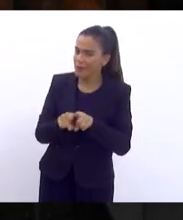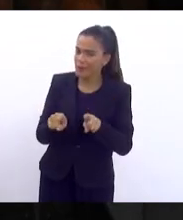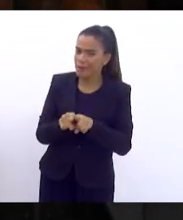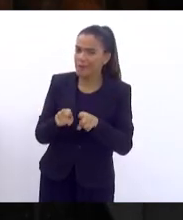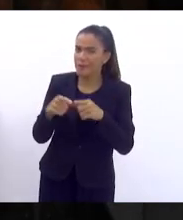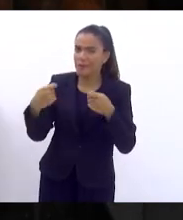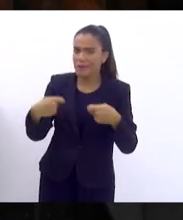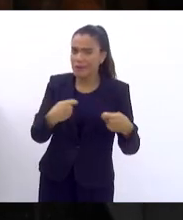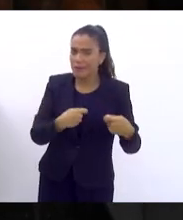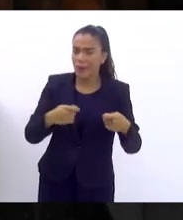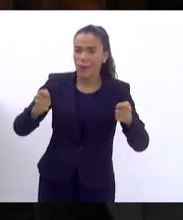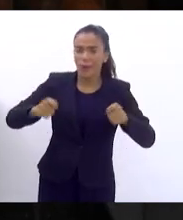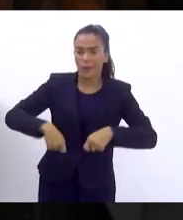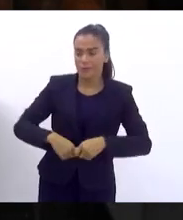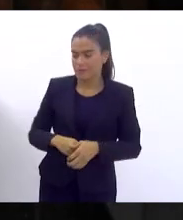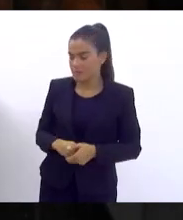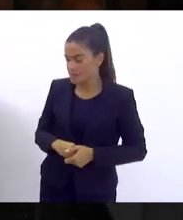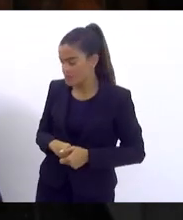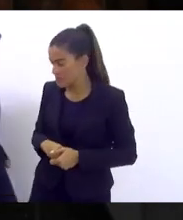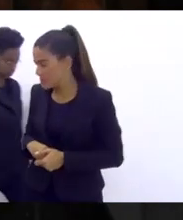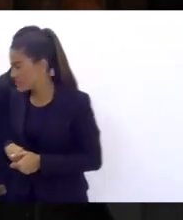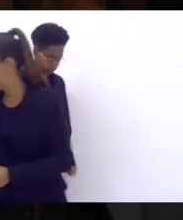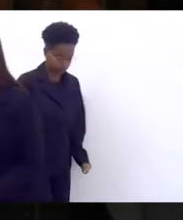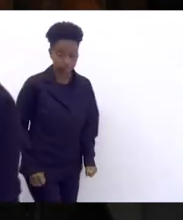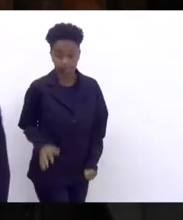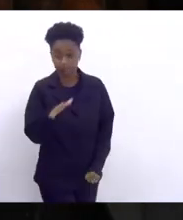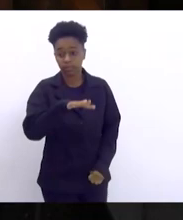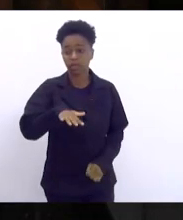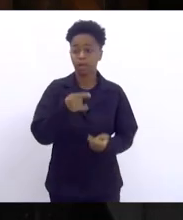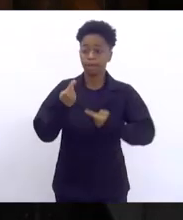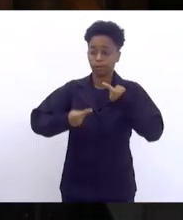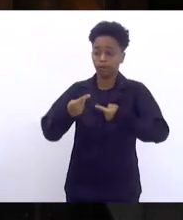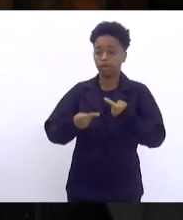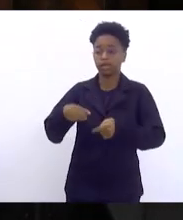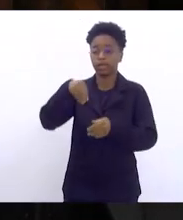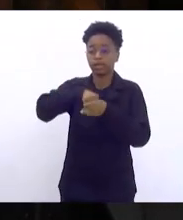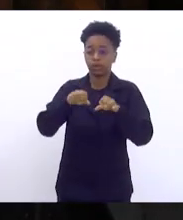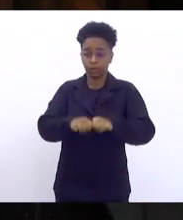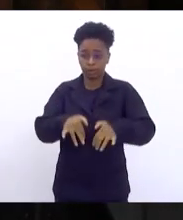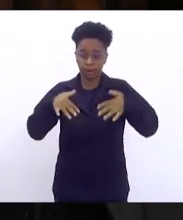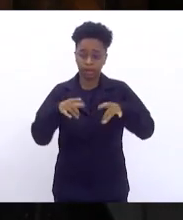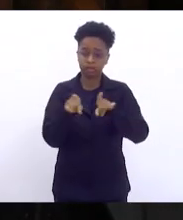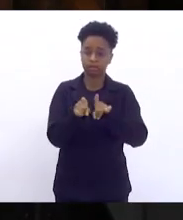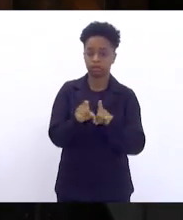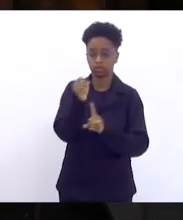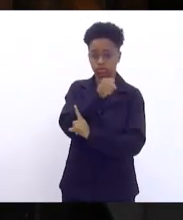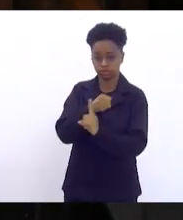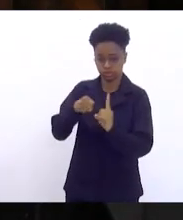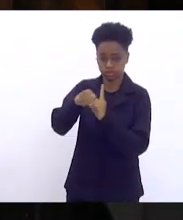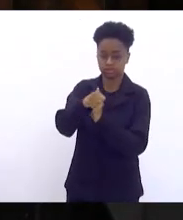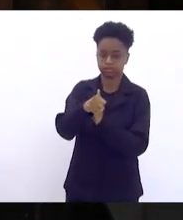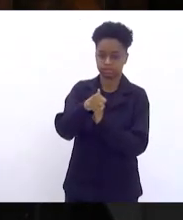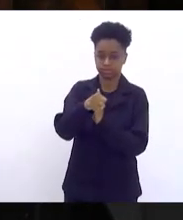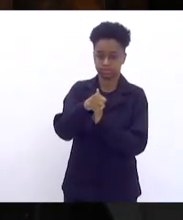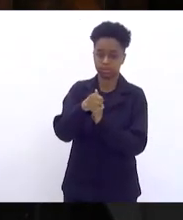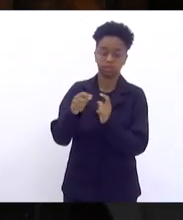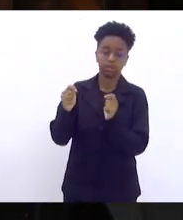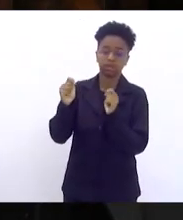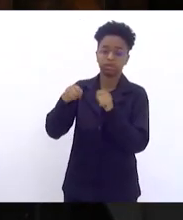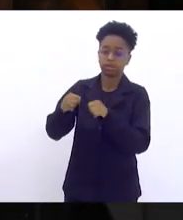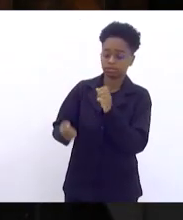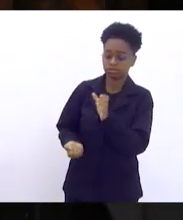que ter condições políticas no parlamento e na sociedade para ele ser